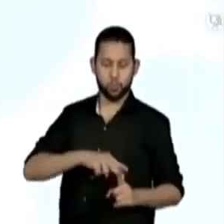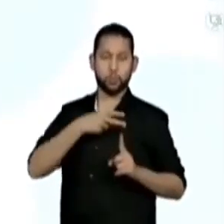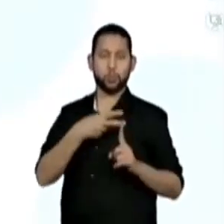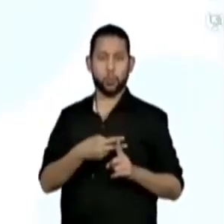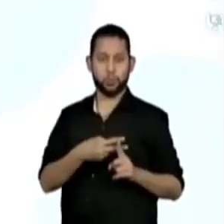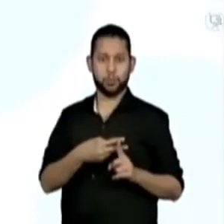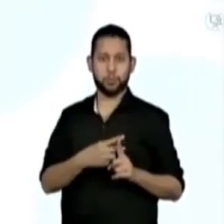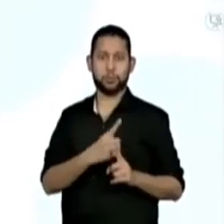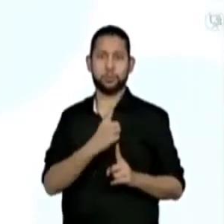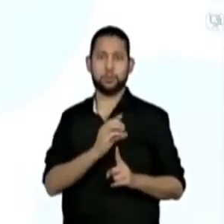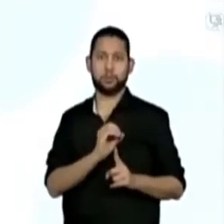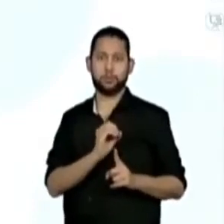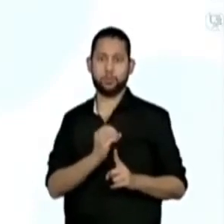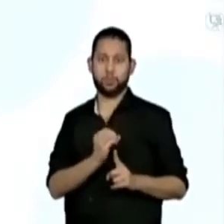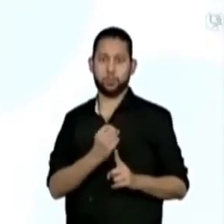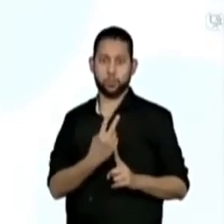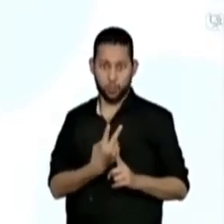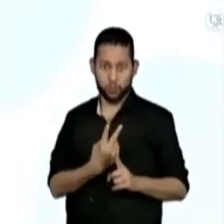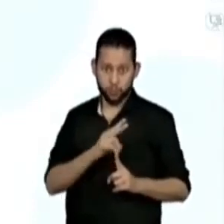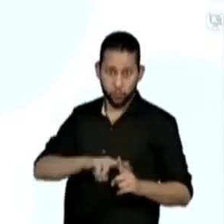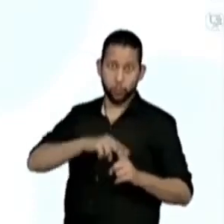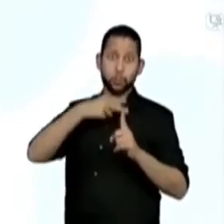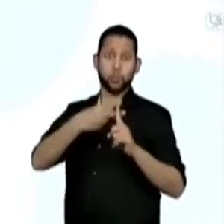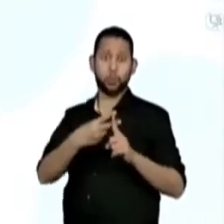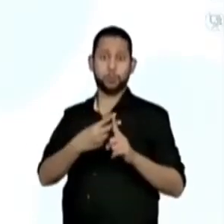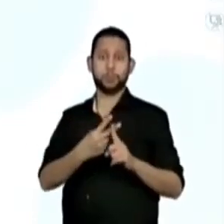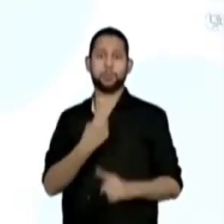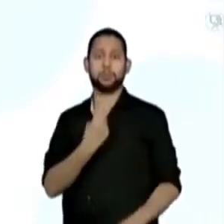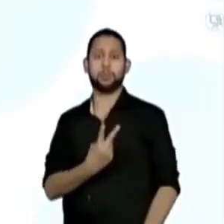Portanto, vamos lá, para a resposta completinha.